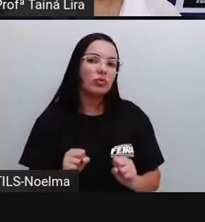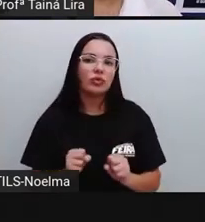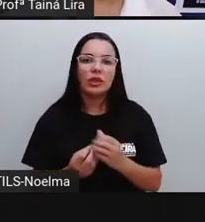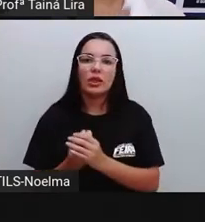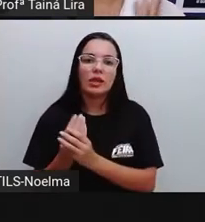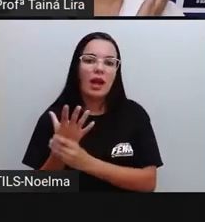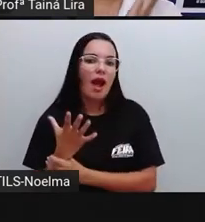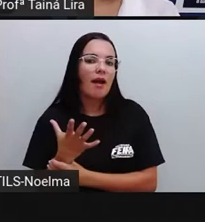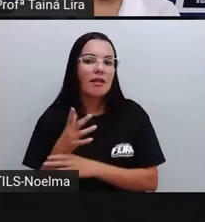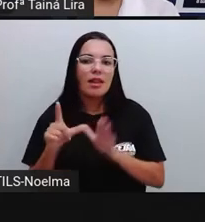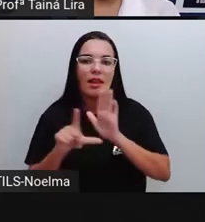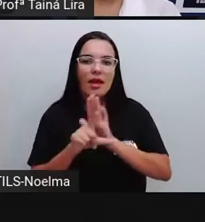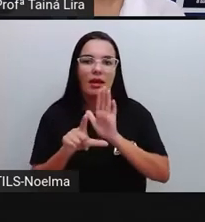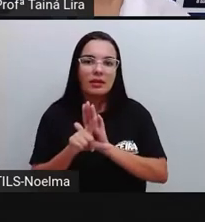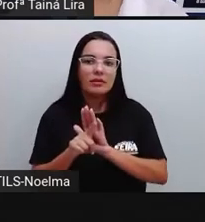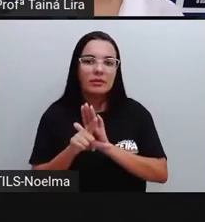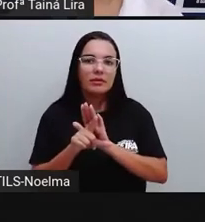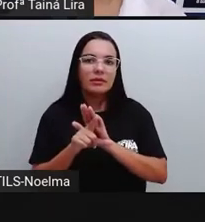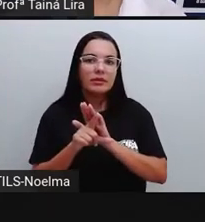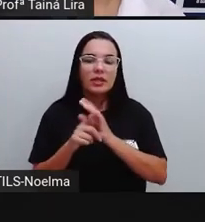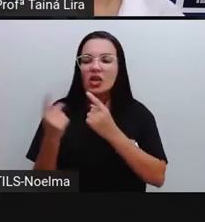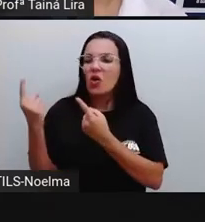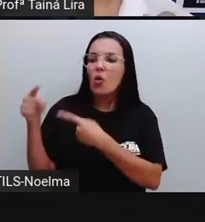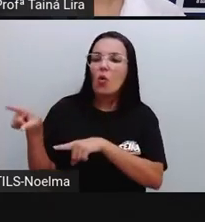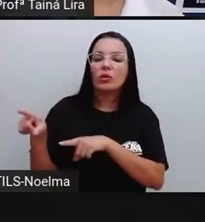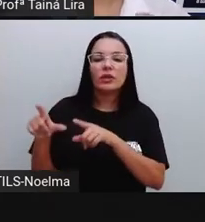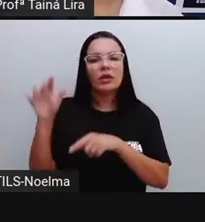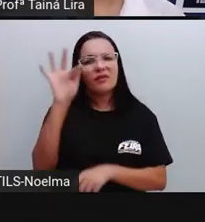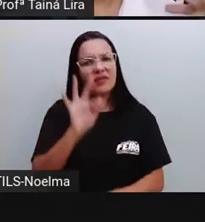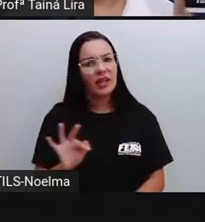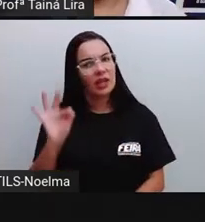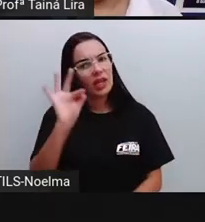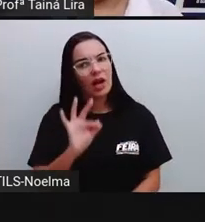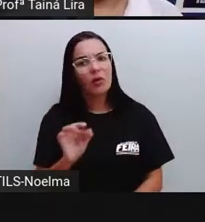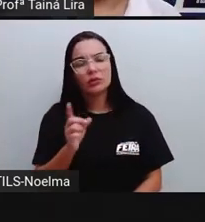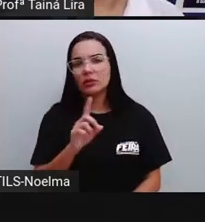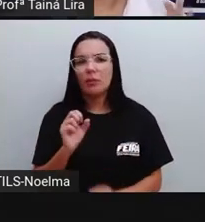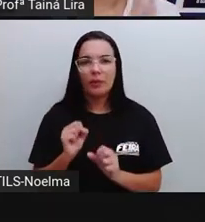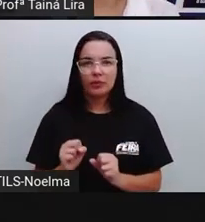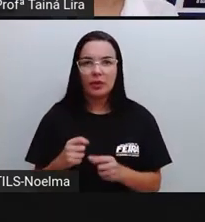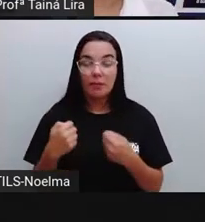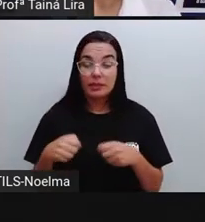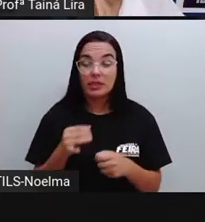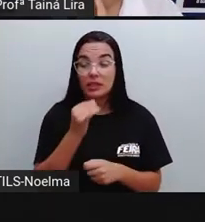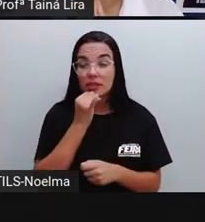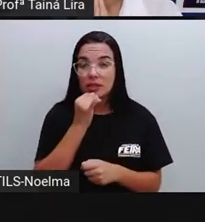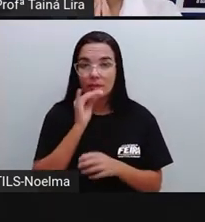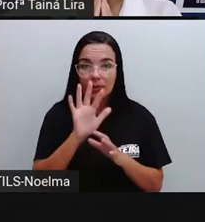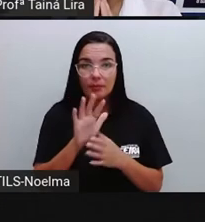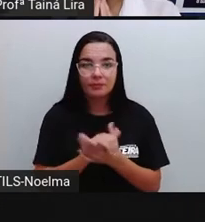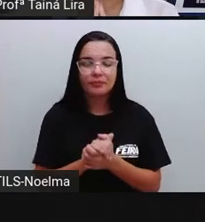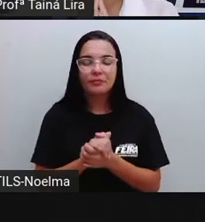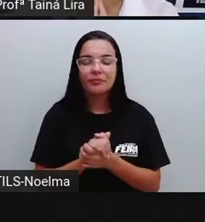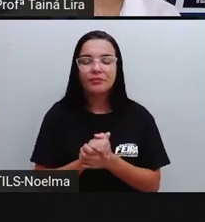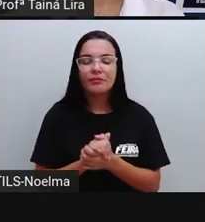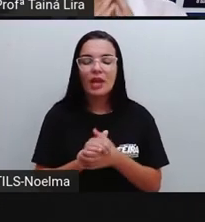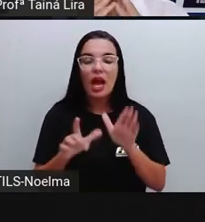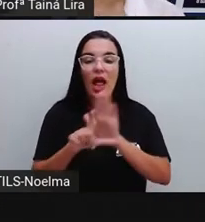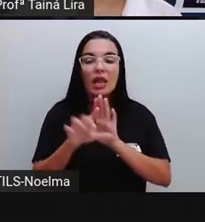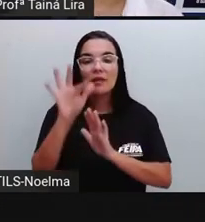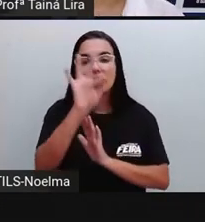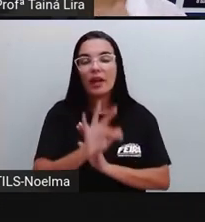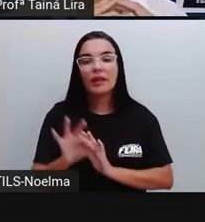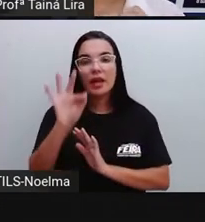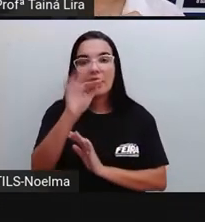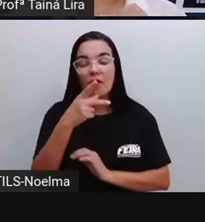criar leis que vão contra o que diz a Constituição Federal. Então, por exemplo, a Constituição Federal diz que a gente